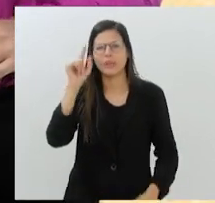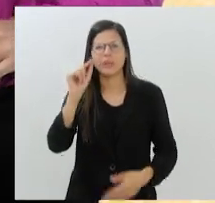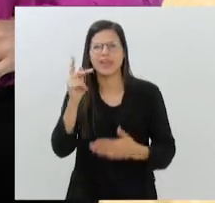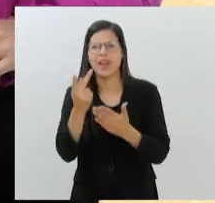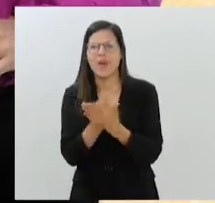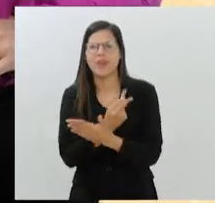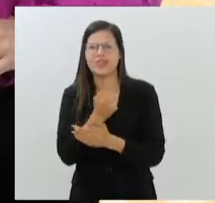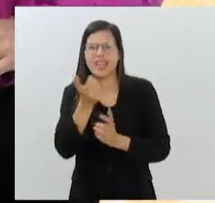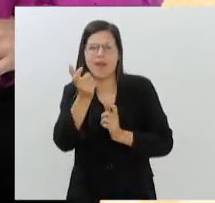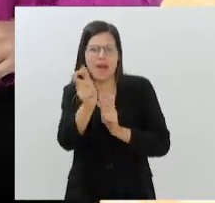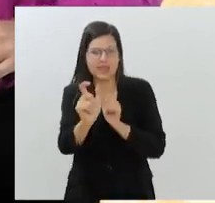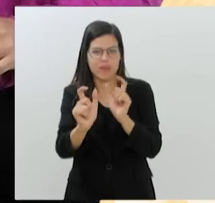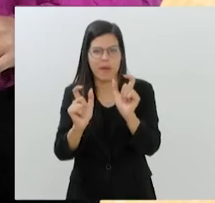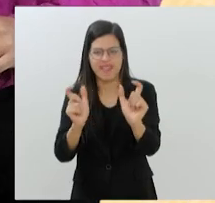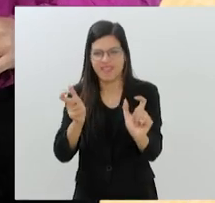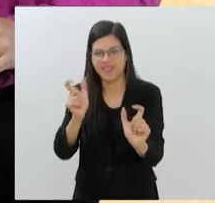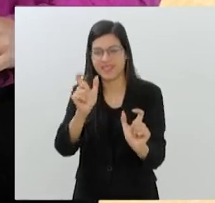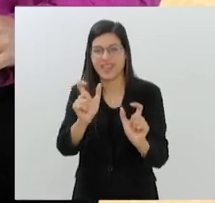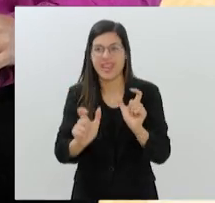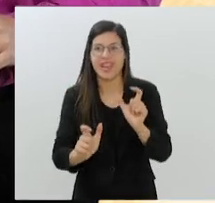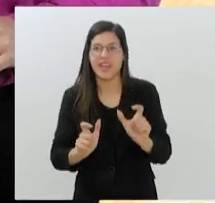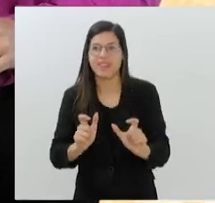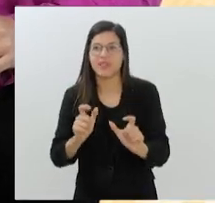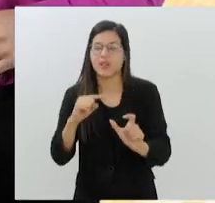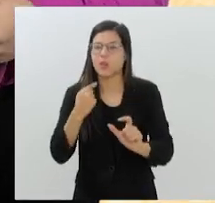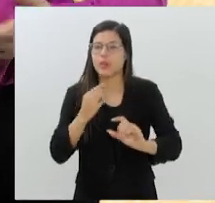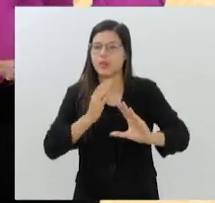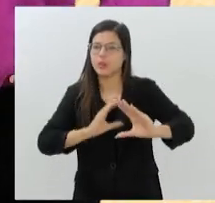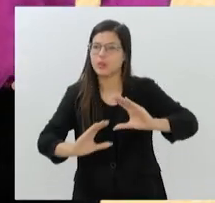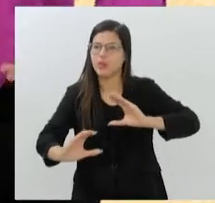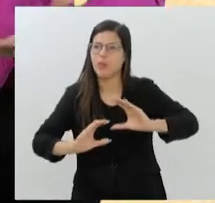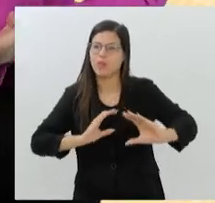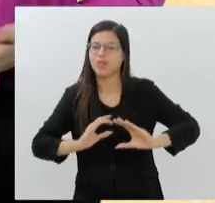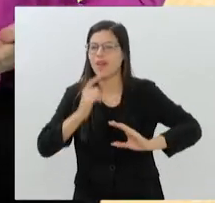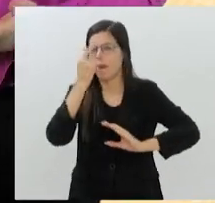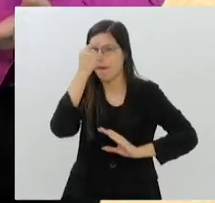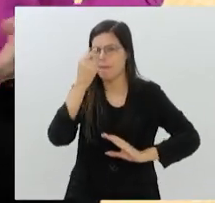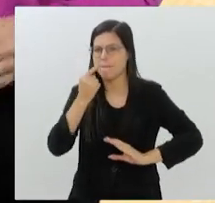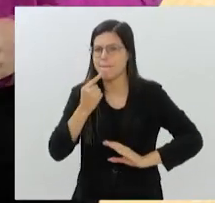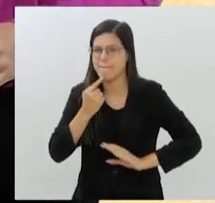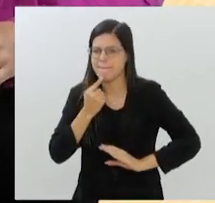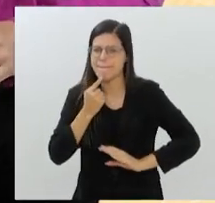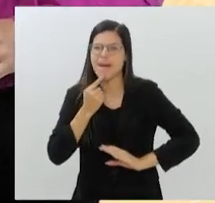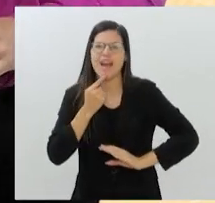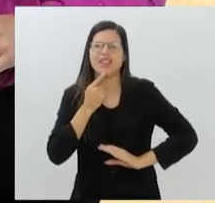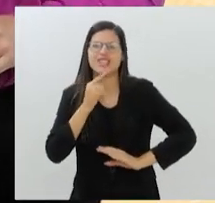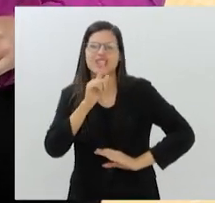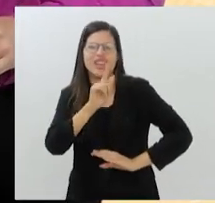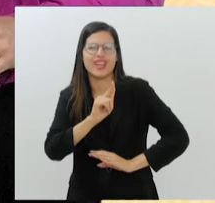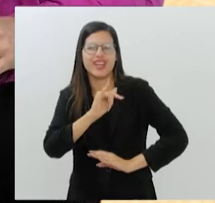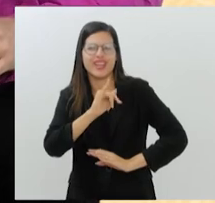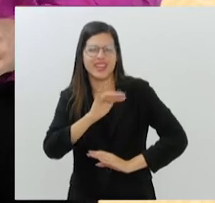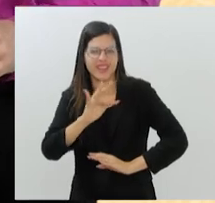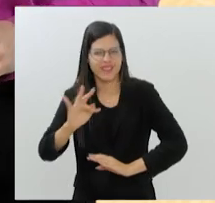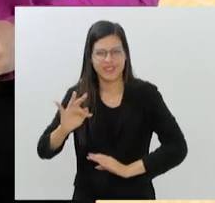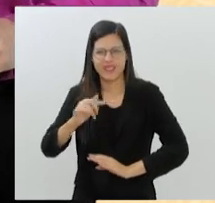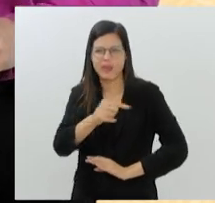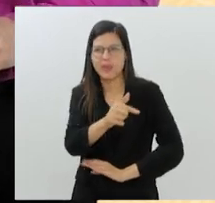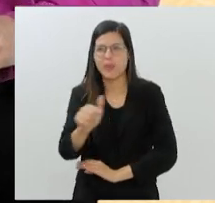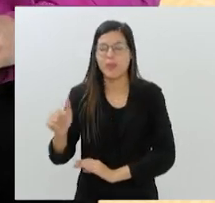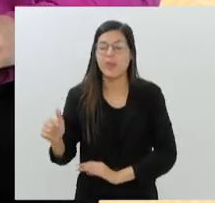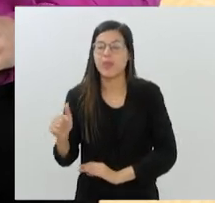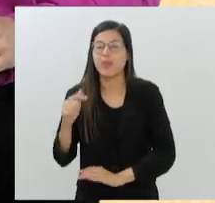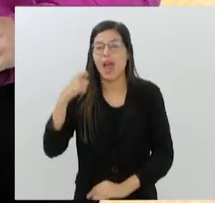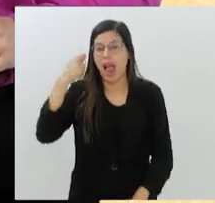palavras em tempos em que cada vez mais nos comunicamos com imagens, gifs e emoticons? É isso que a atriz e